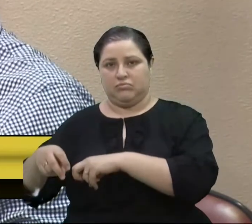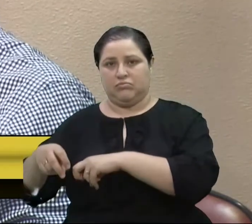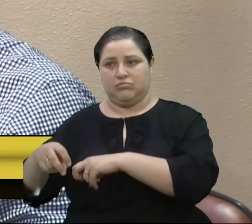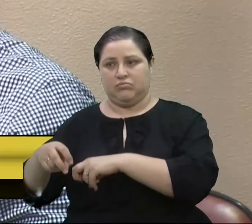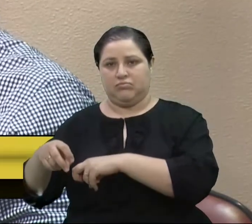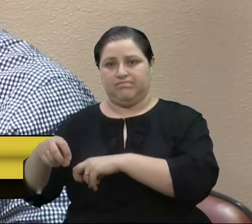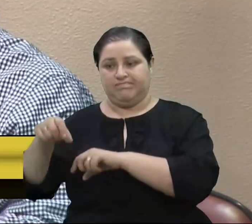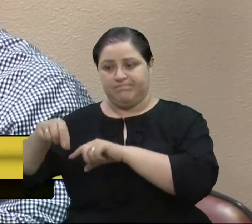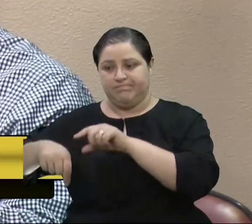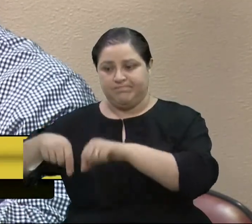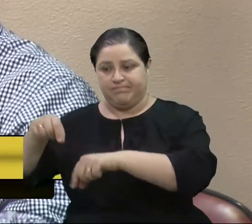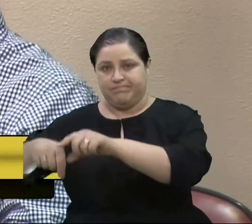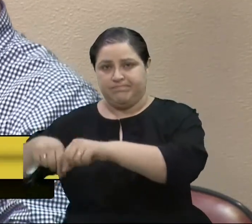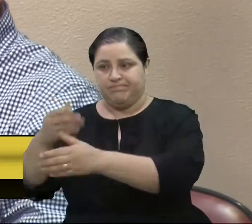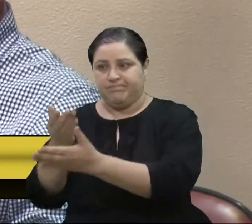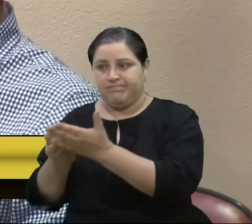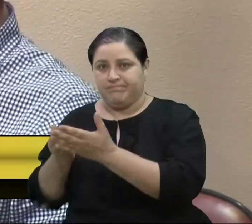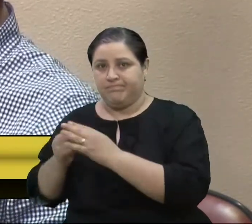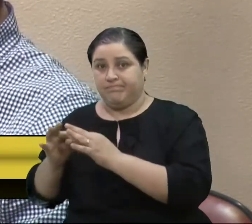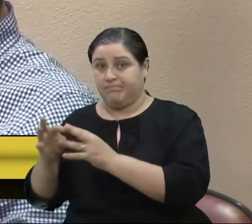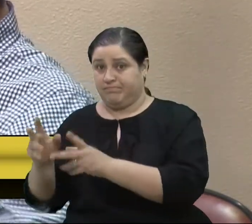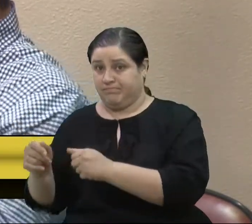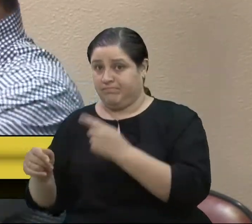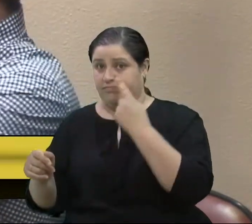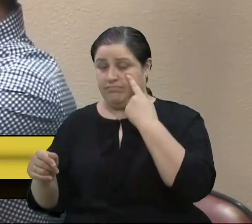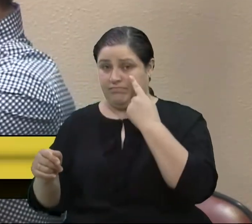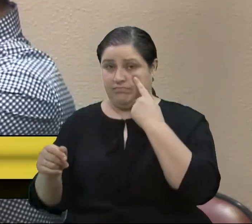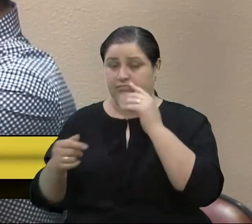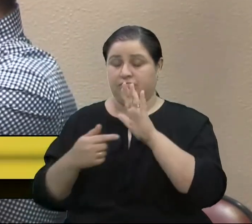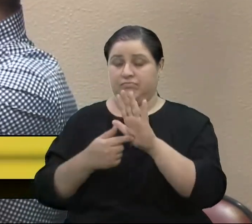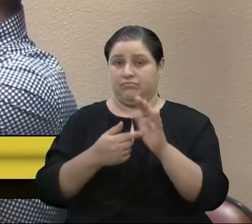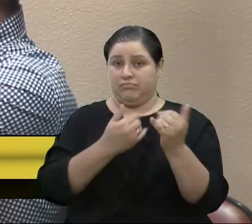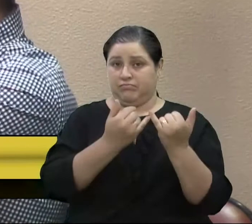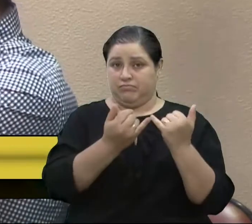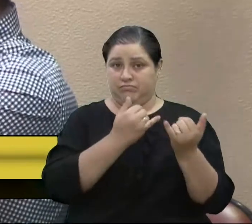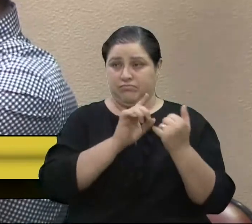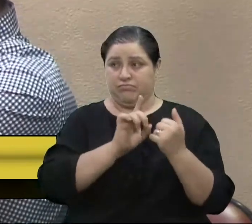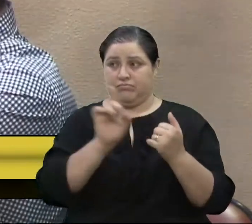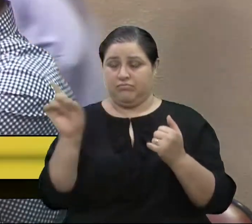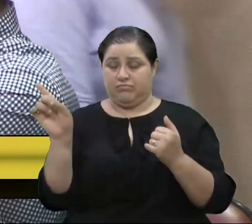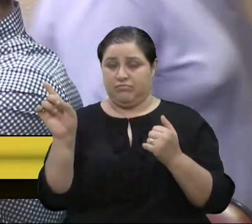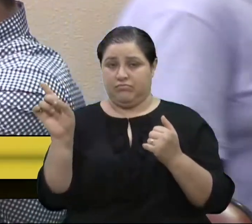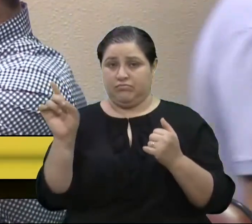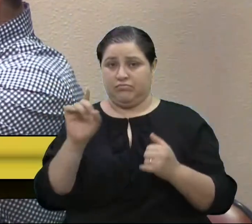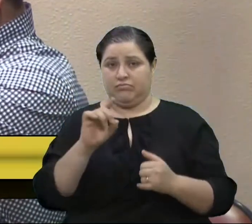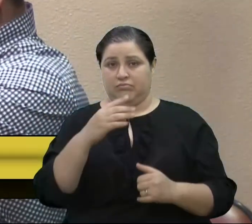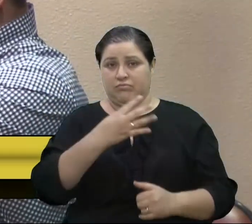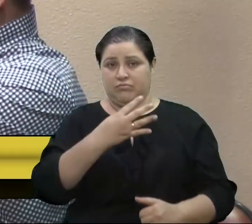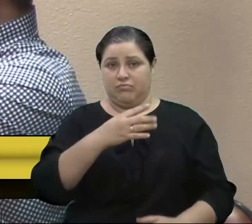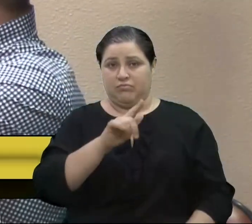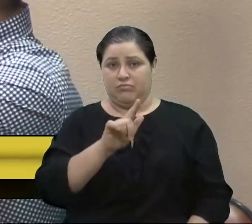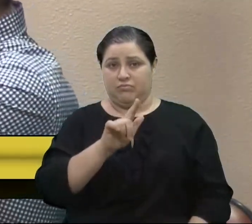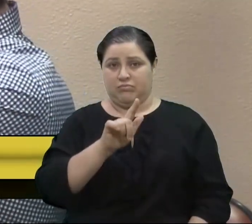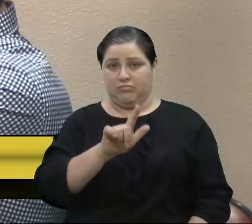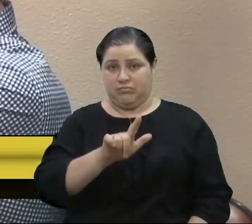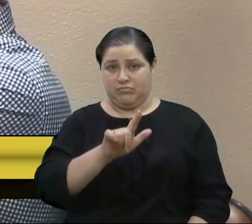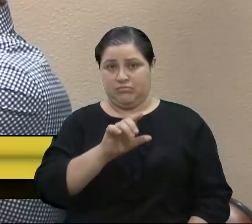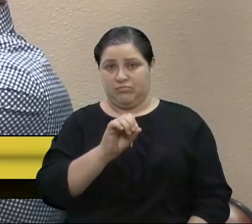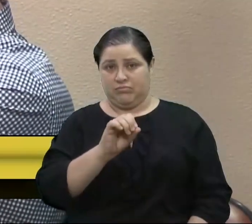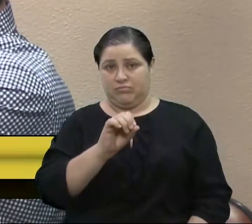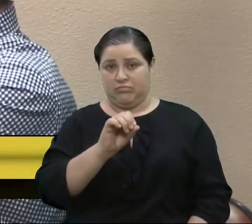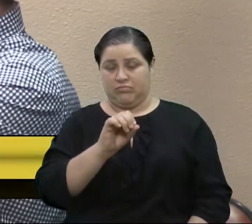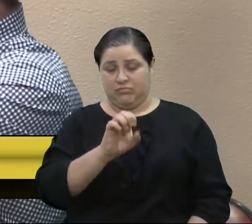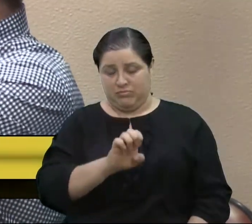colegas, eu vou citar um exemplo. Lá na Quarta Légua, naquela área do Estado, que não houve o